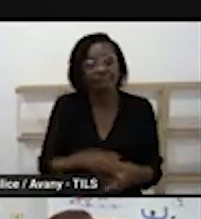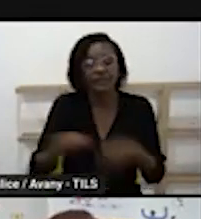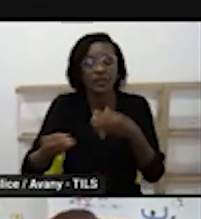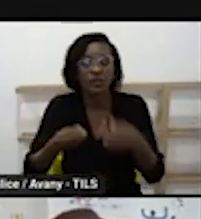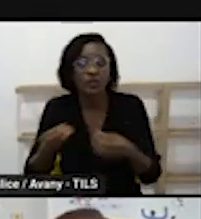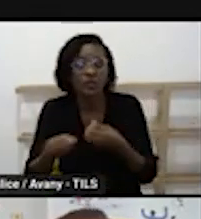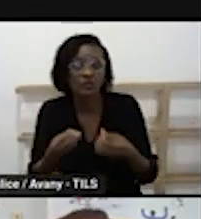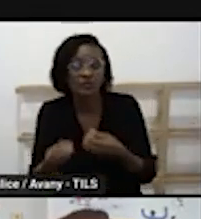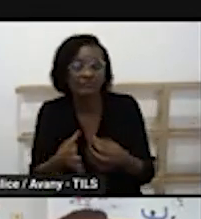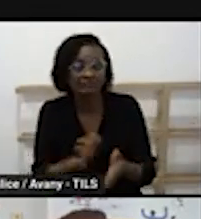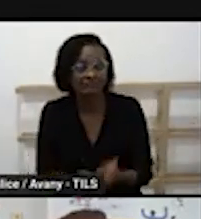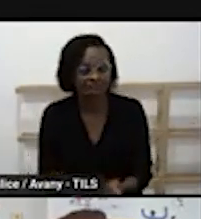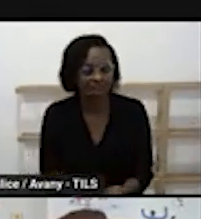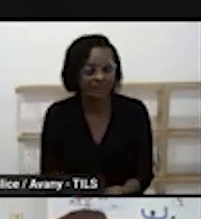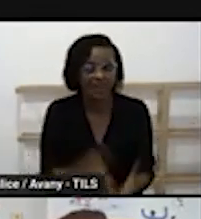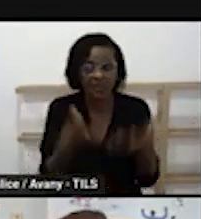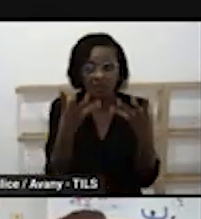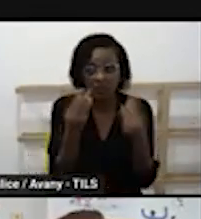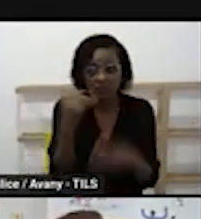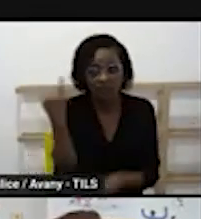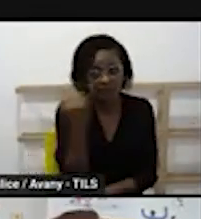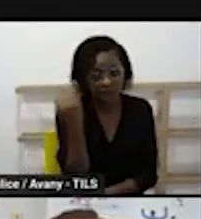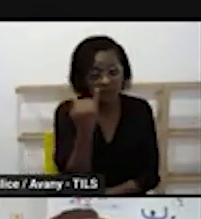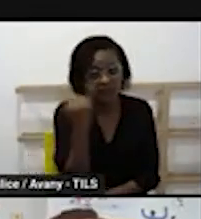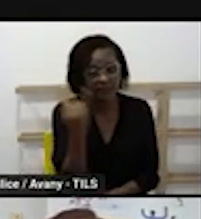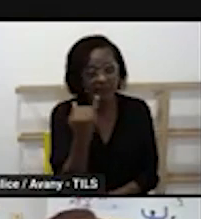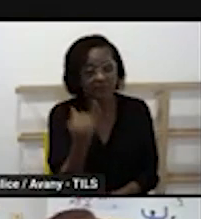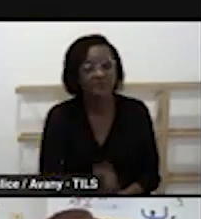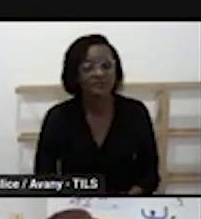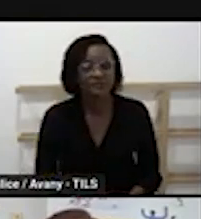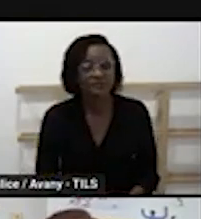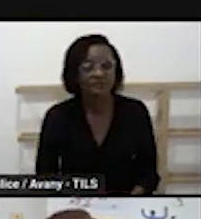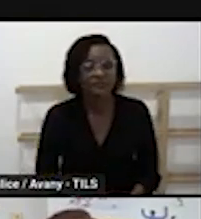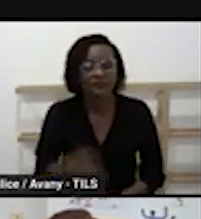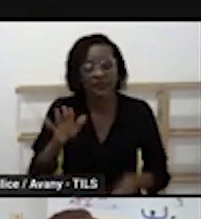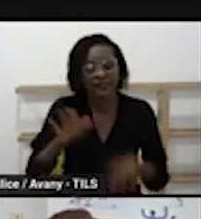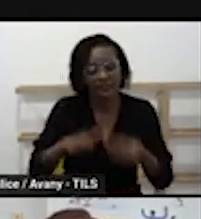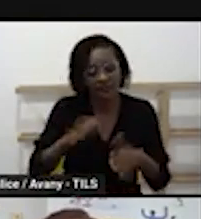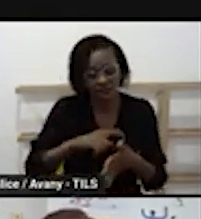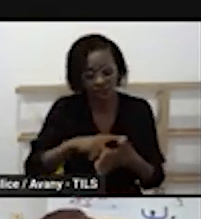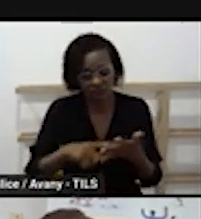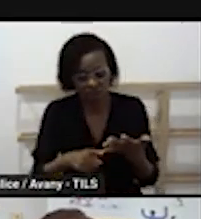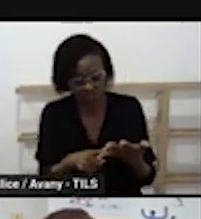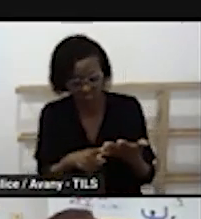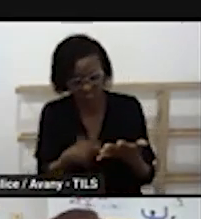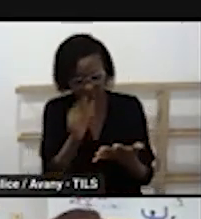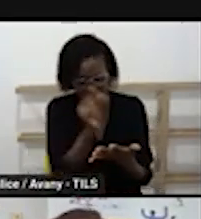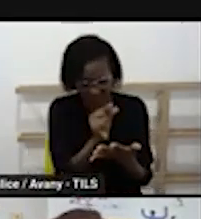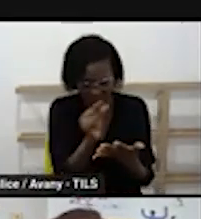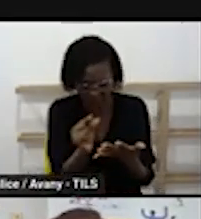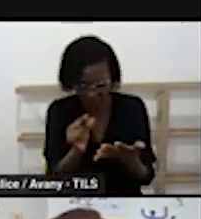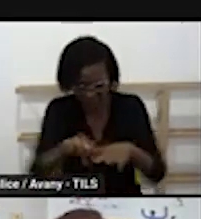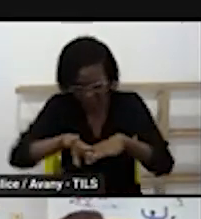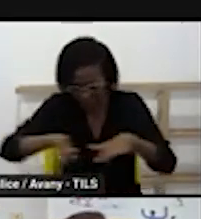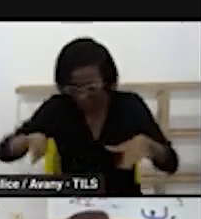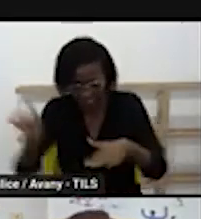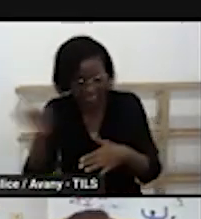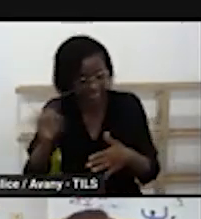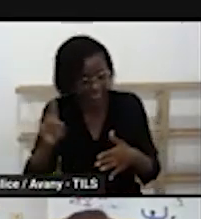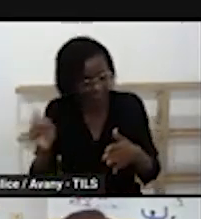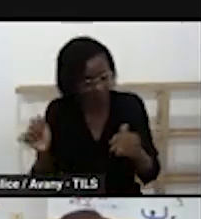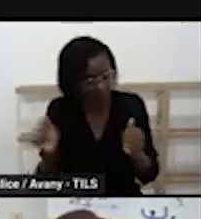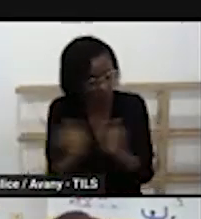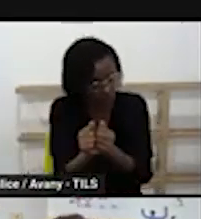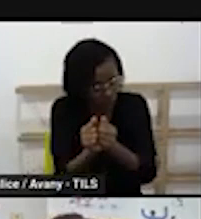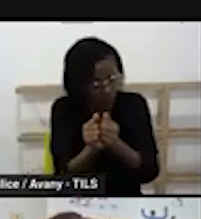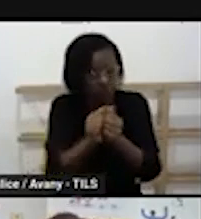organizativas porque como a gente falou que os campos eles não são fragmentados separados na rotina são